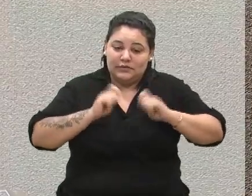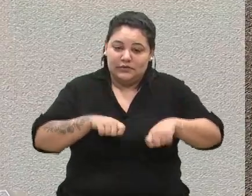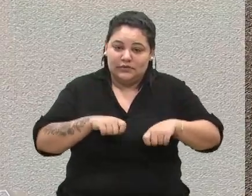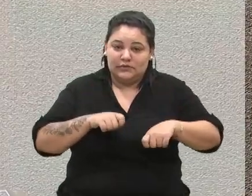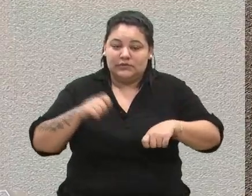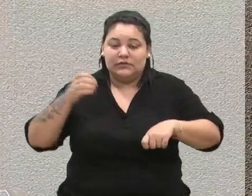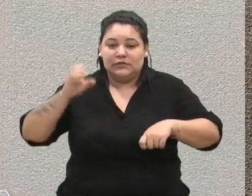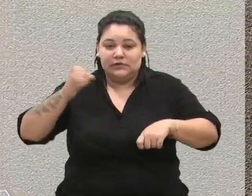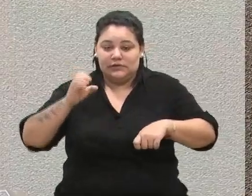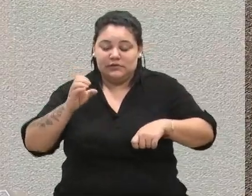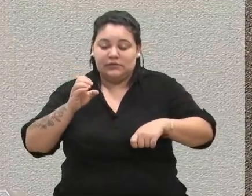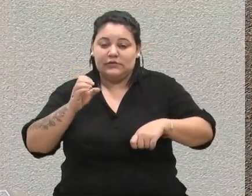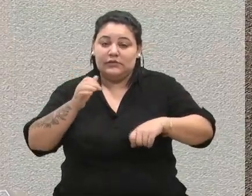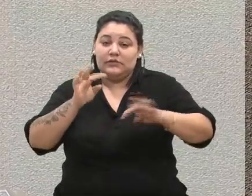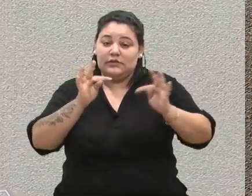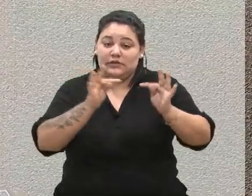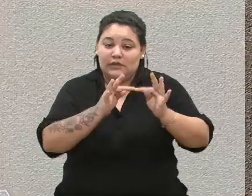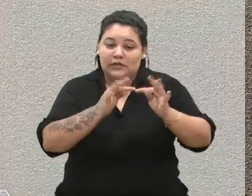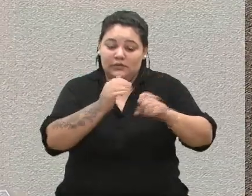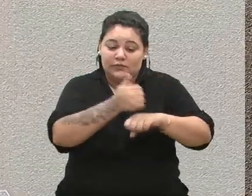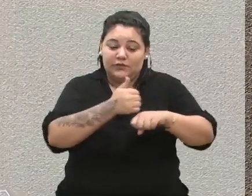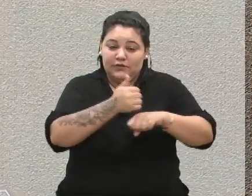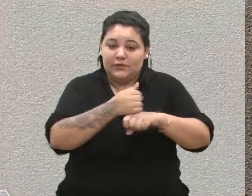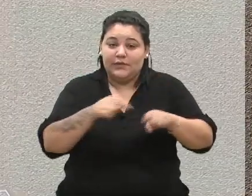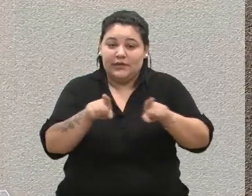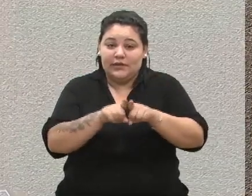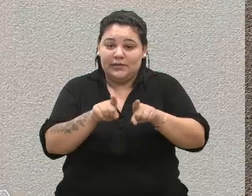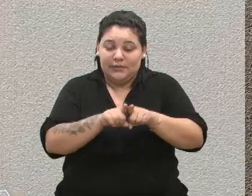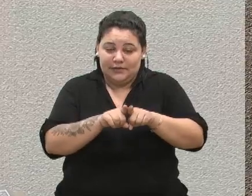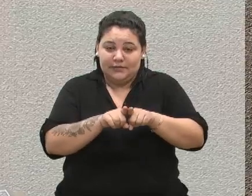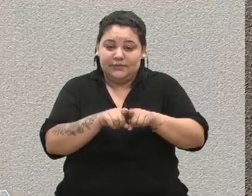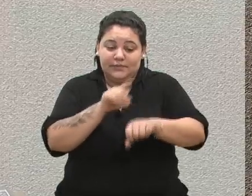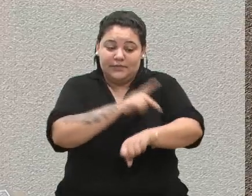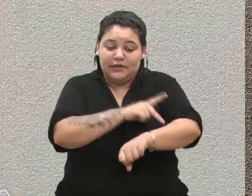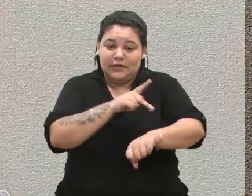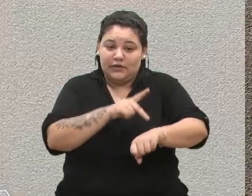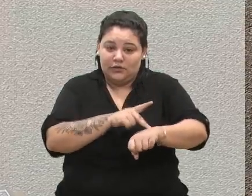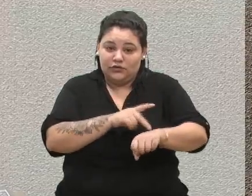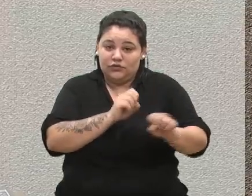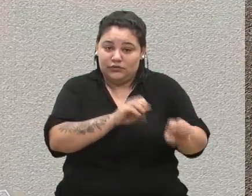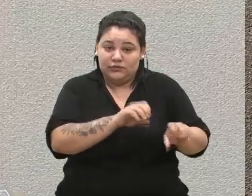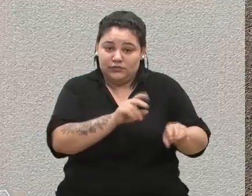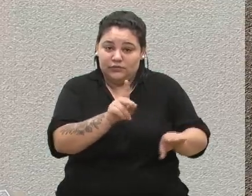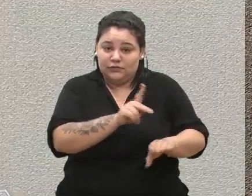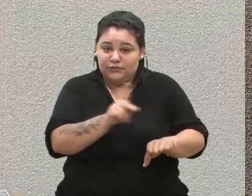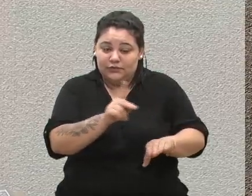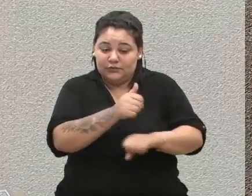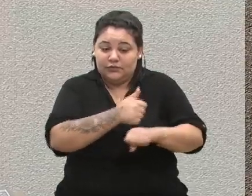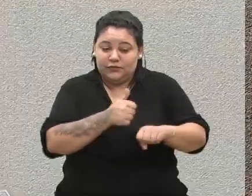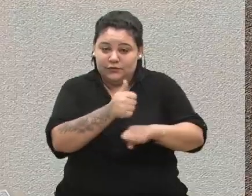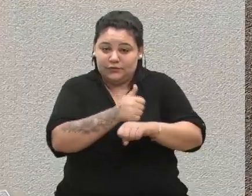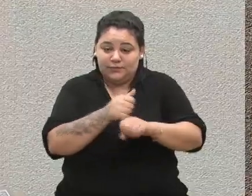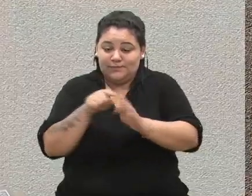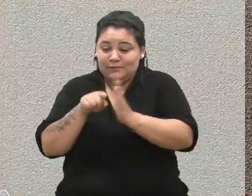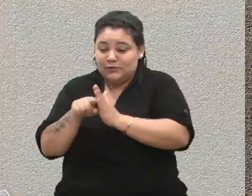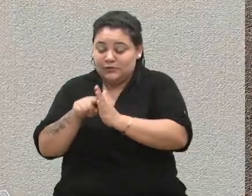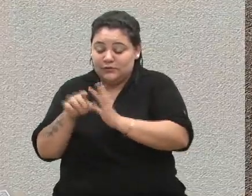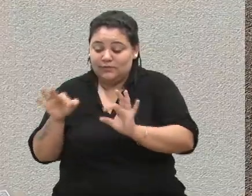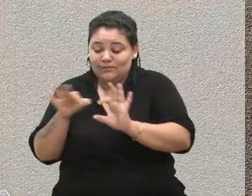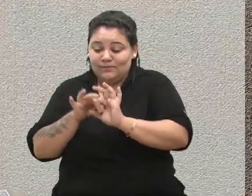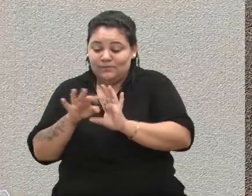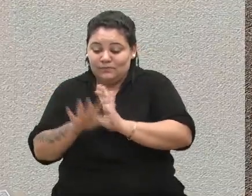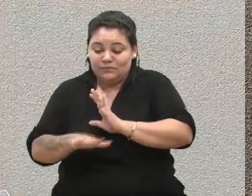técnico-profissional e didático-pedagógica de docentes, pesquisadores e profissionais vinculados a essas áreas,